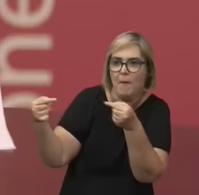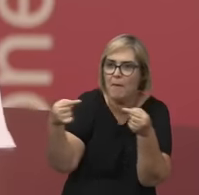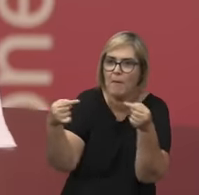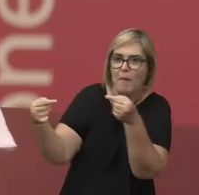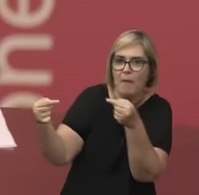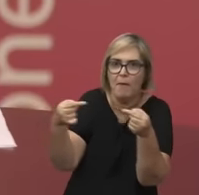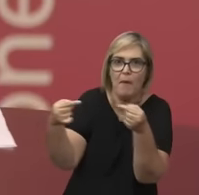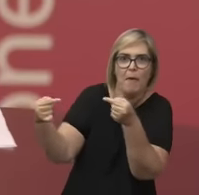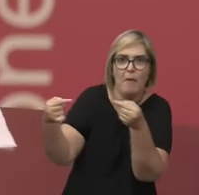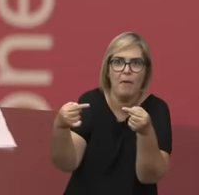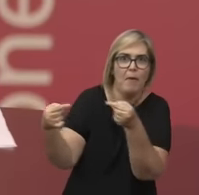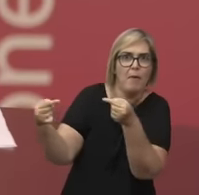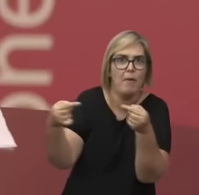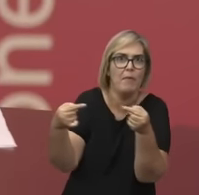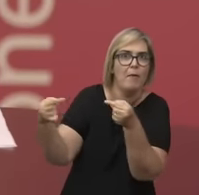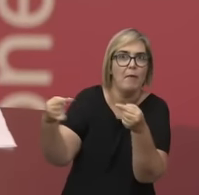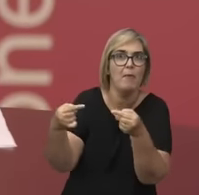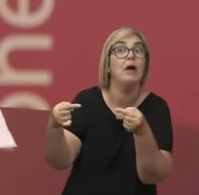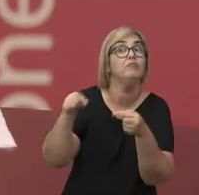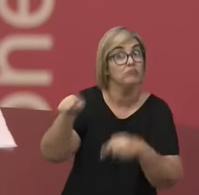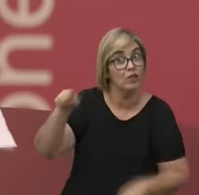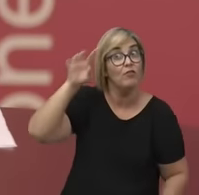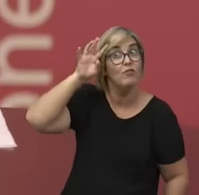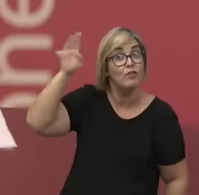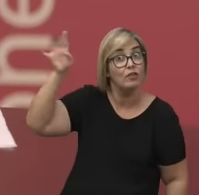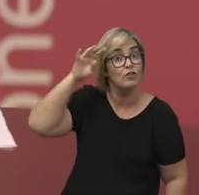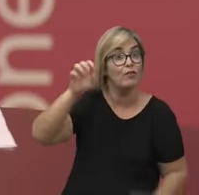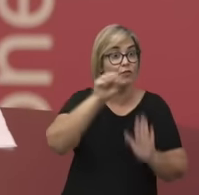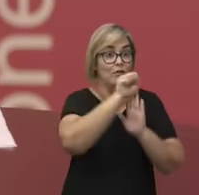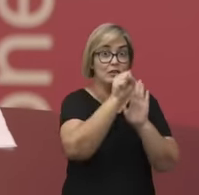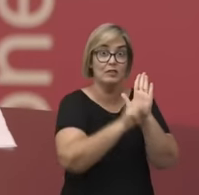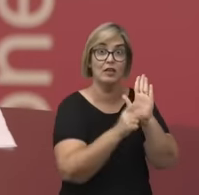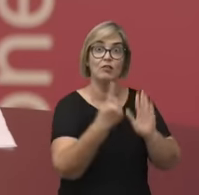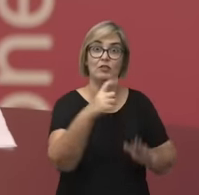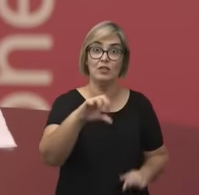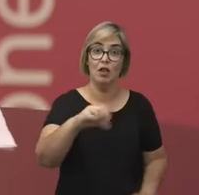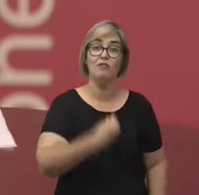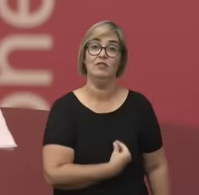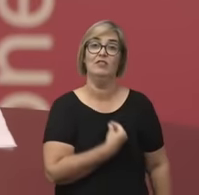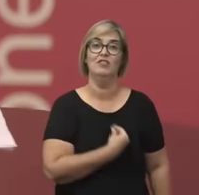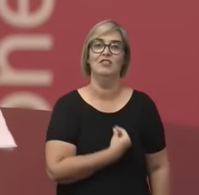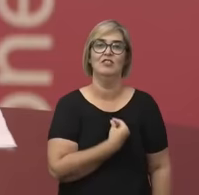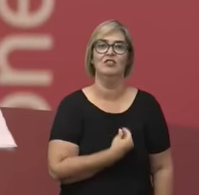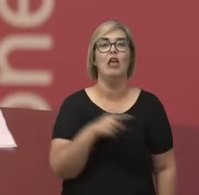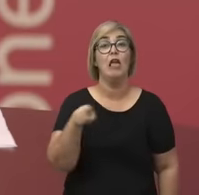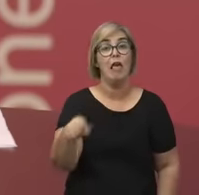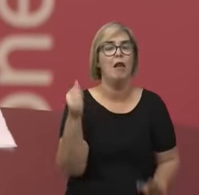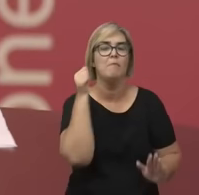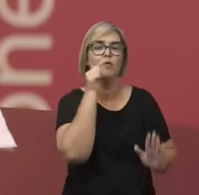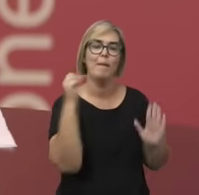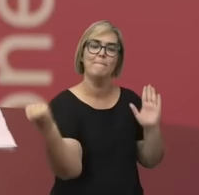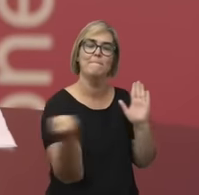filosófico no Brasil do século XIX e como ela é muito marcada